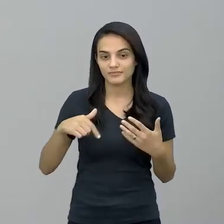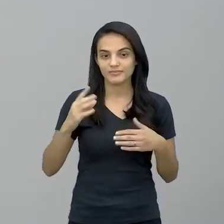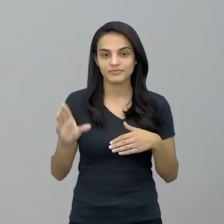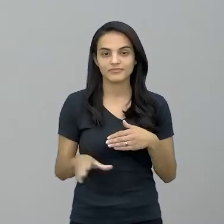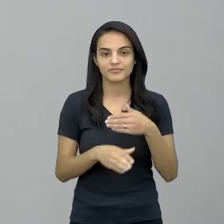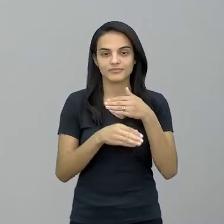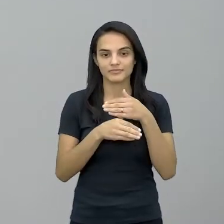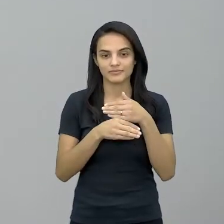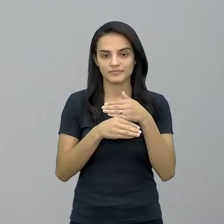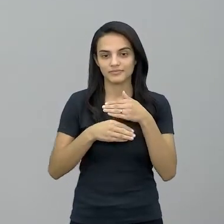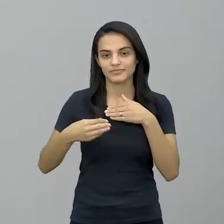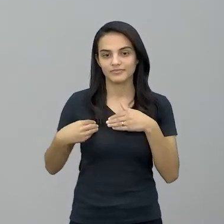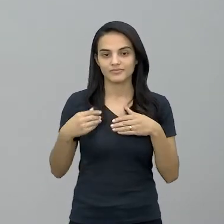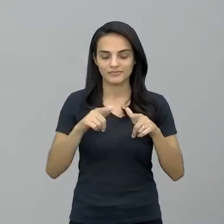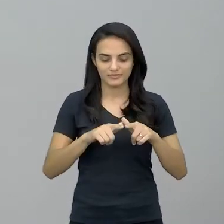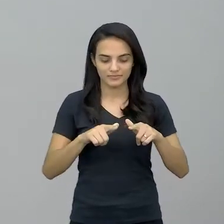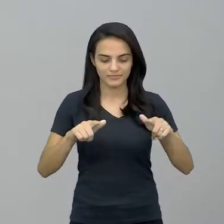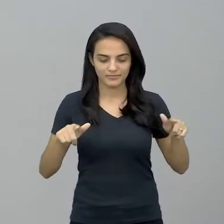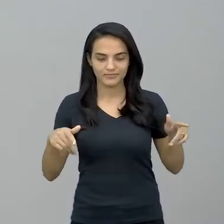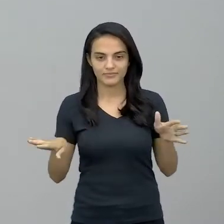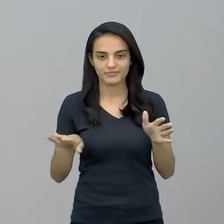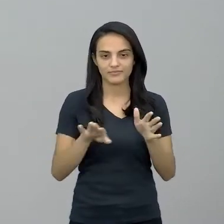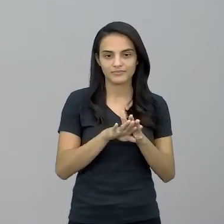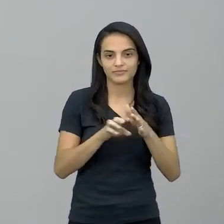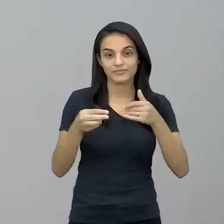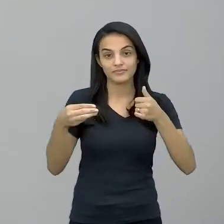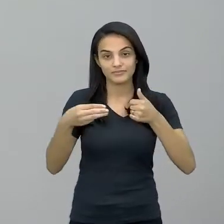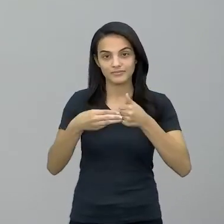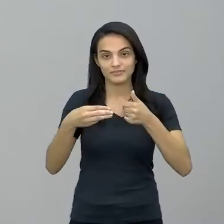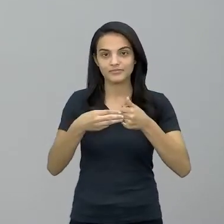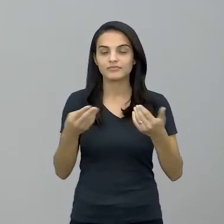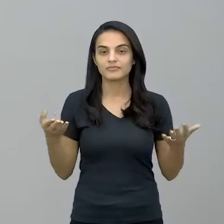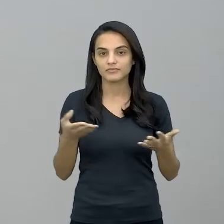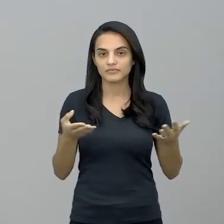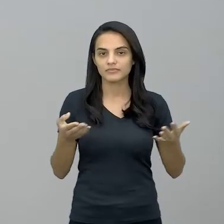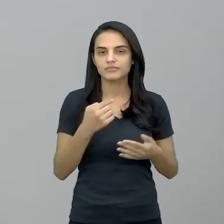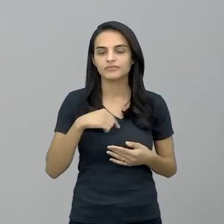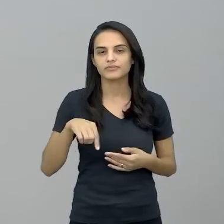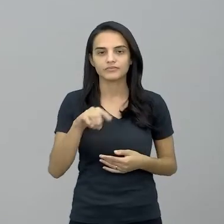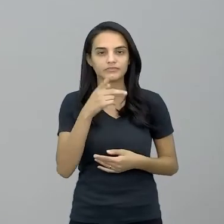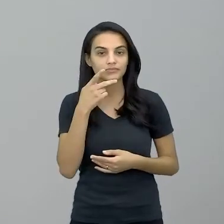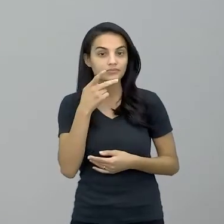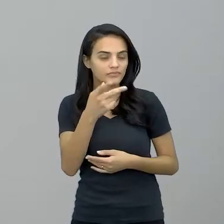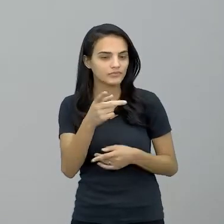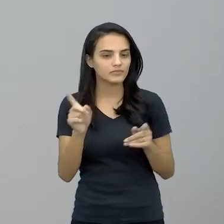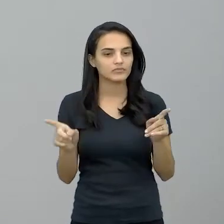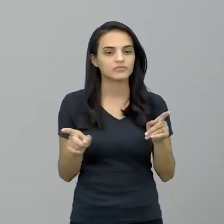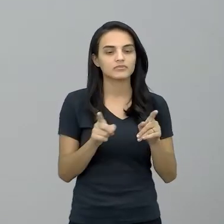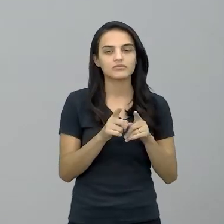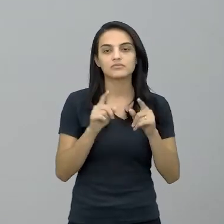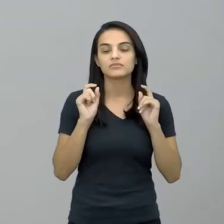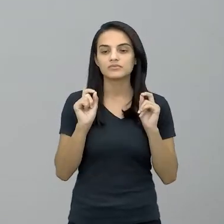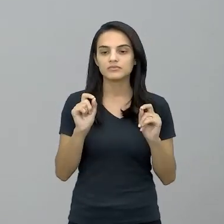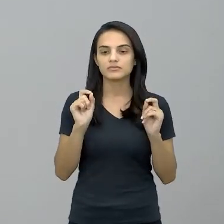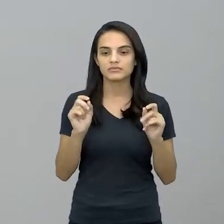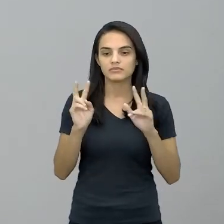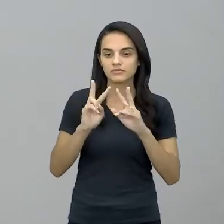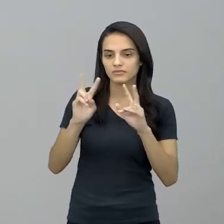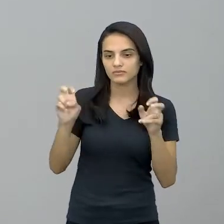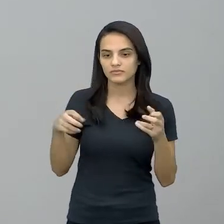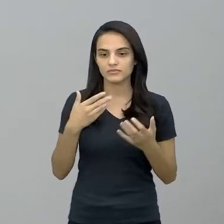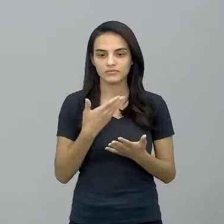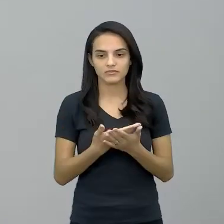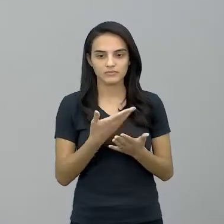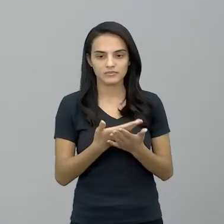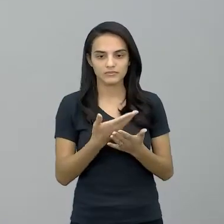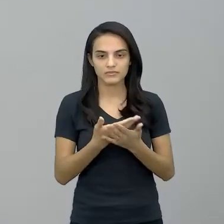componente do solo à célula. Hoje a gente vai falar um pouquinho a respeito de um estudo